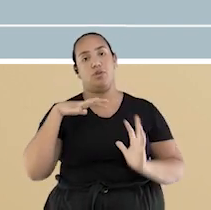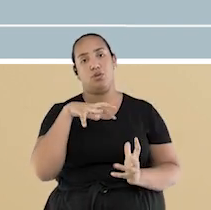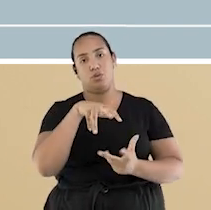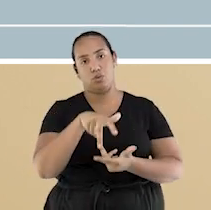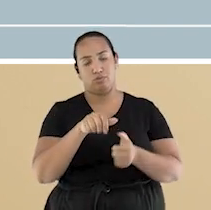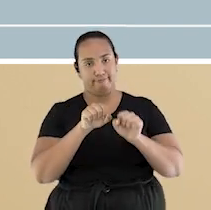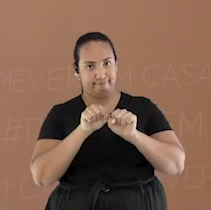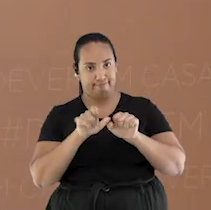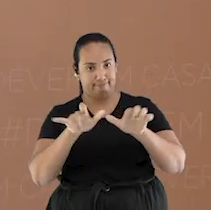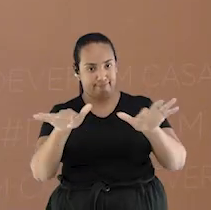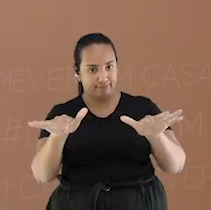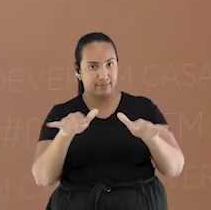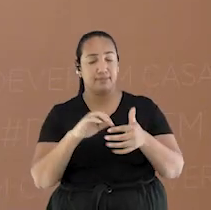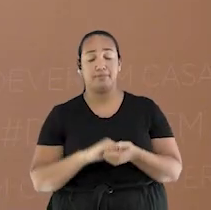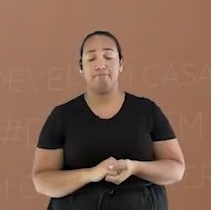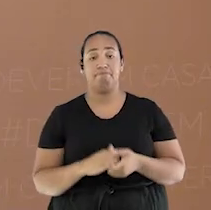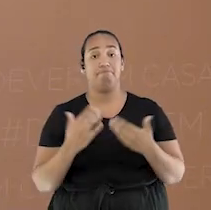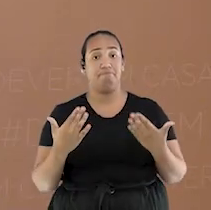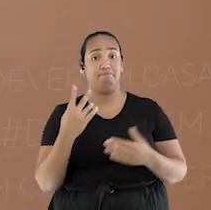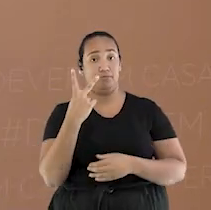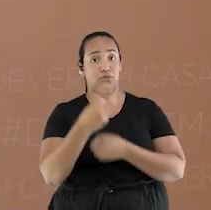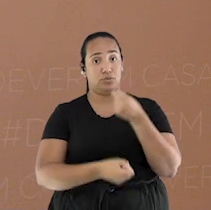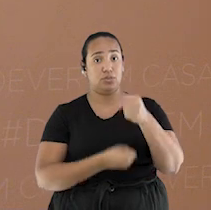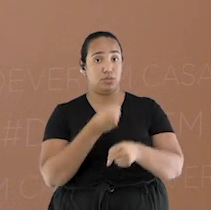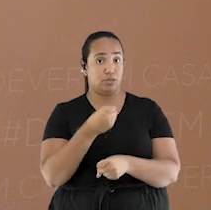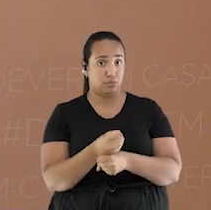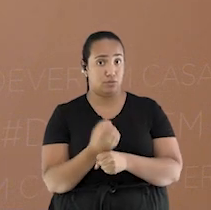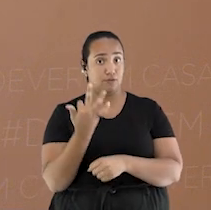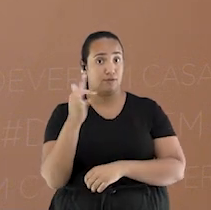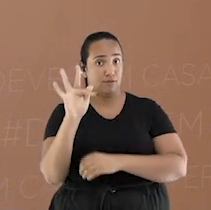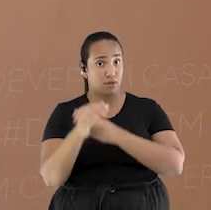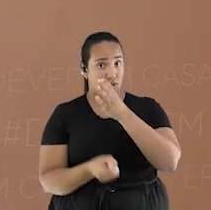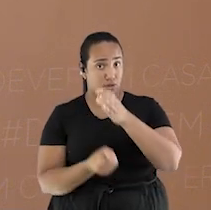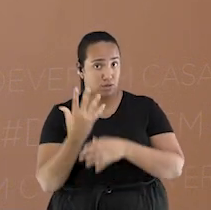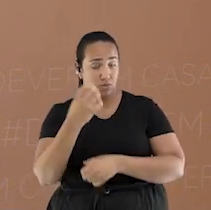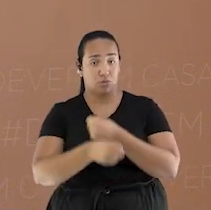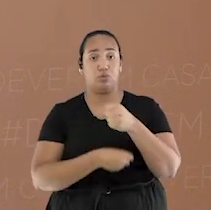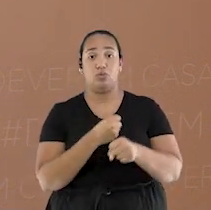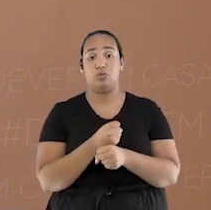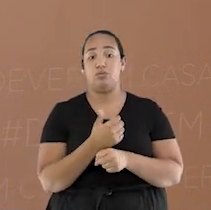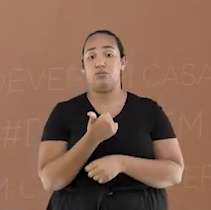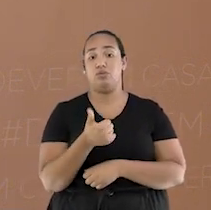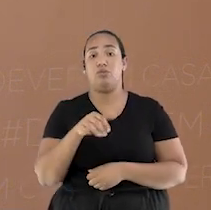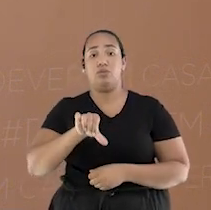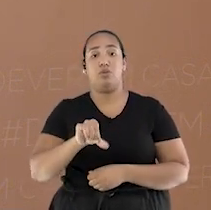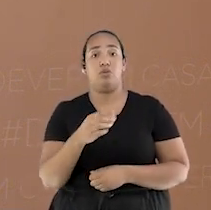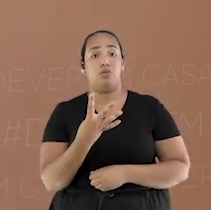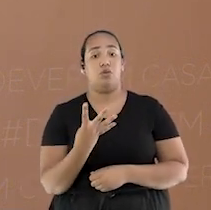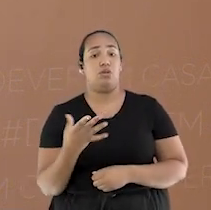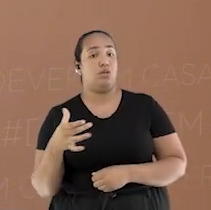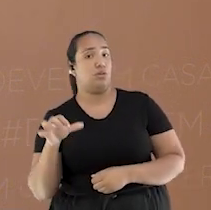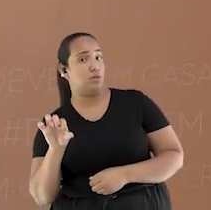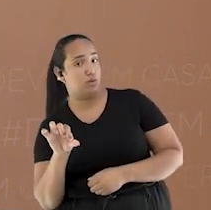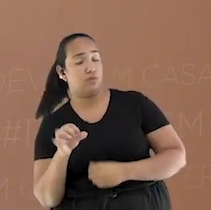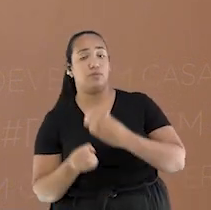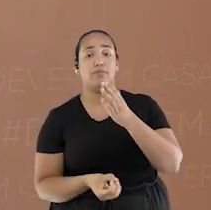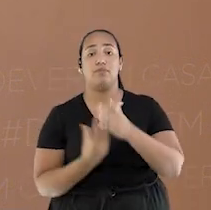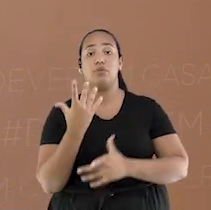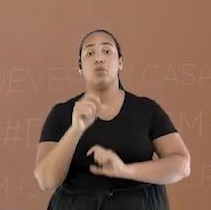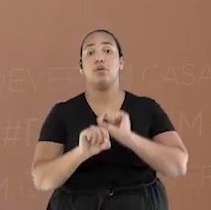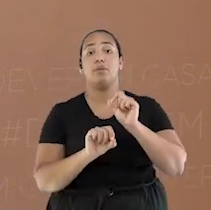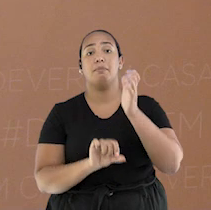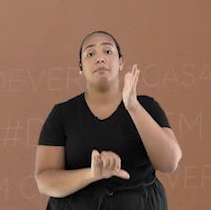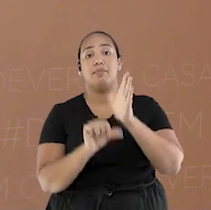mundialmente. Dois anos depois da fundação da Federação, em 1949, realizou-se o